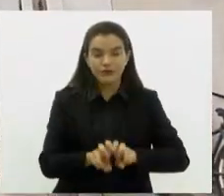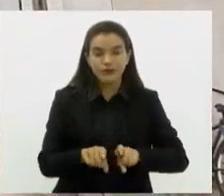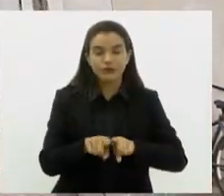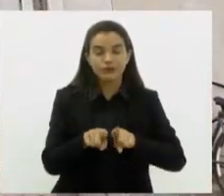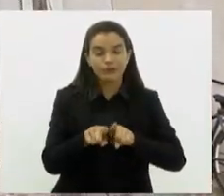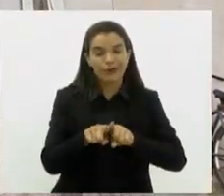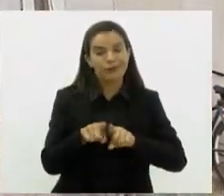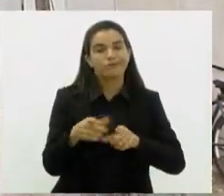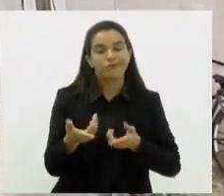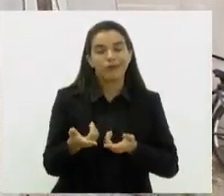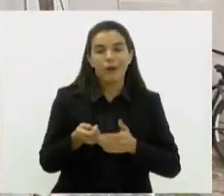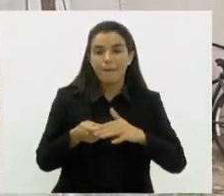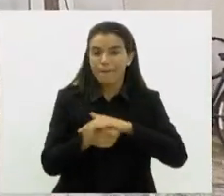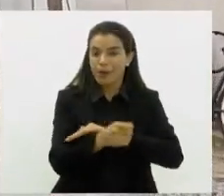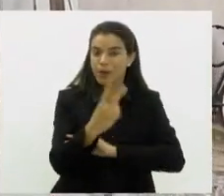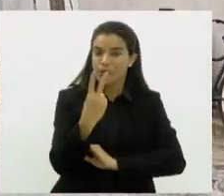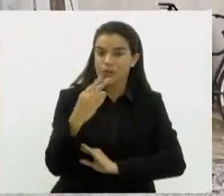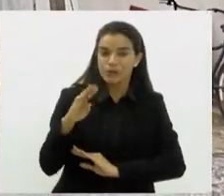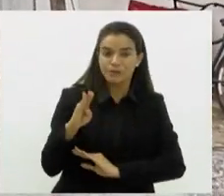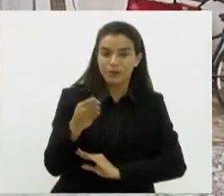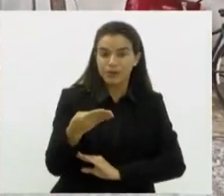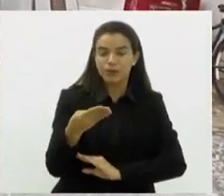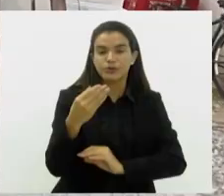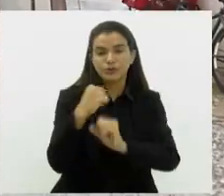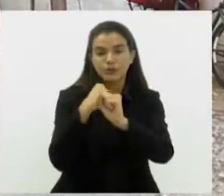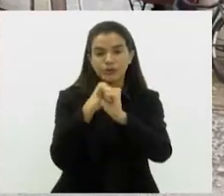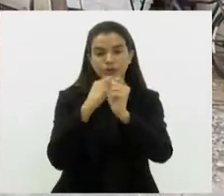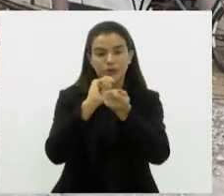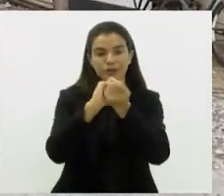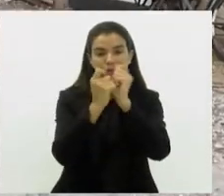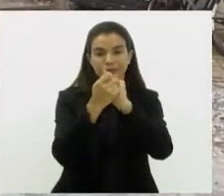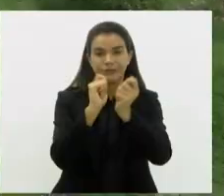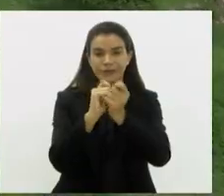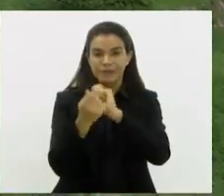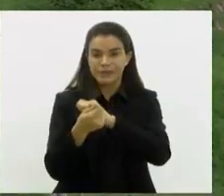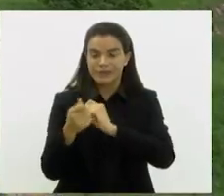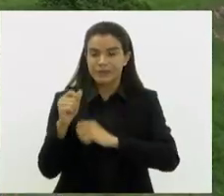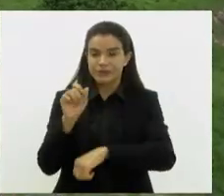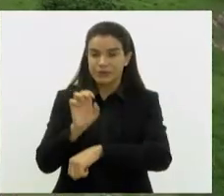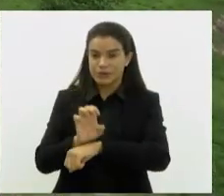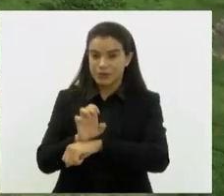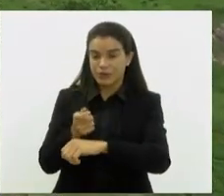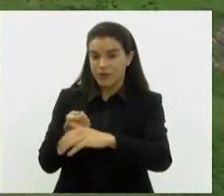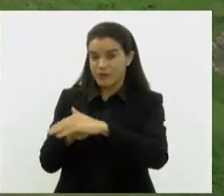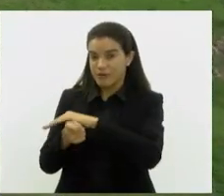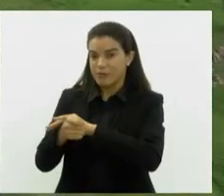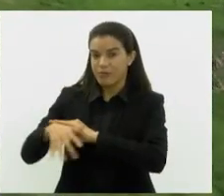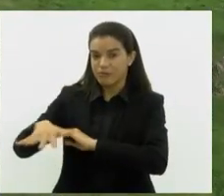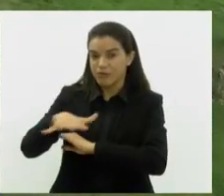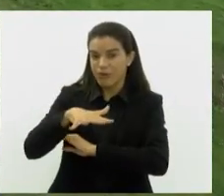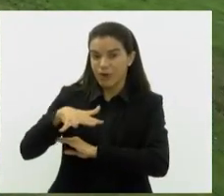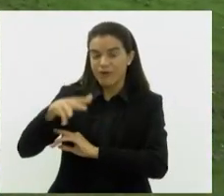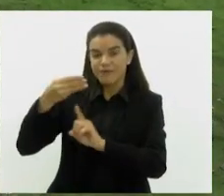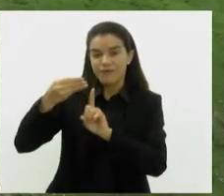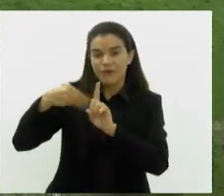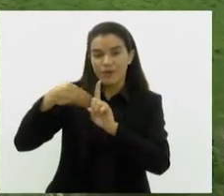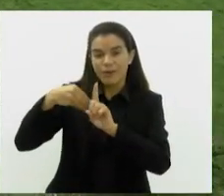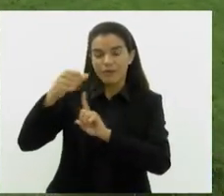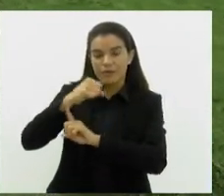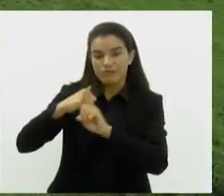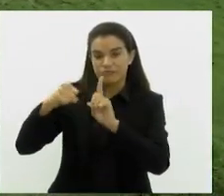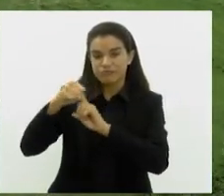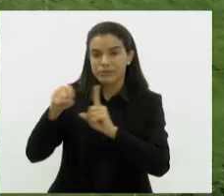está investindo quase 2 bilhões de reais em obras de urbanização em todo o estado. O investimento em áreas de grande vulnerabilidade social